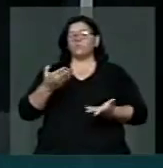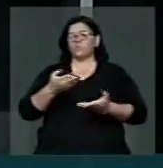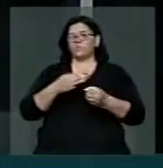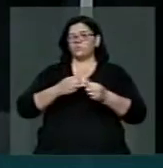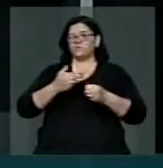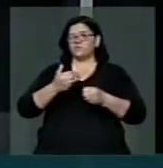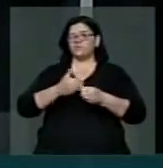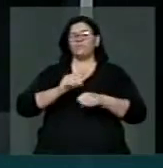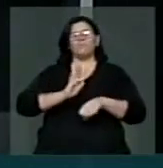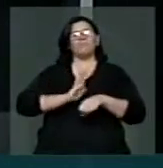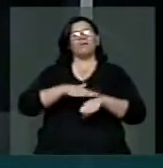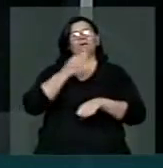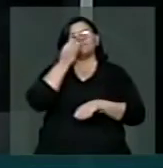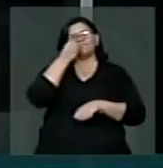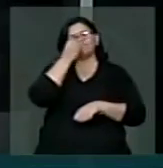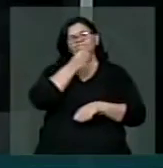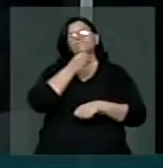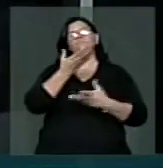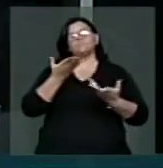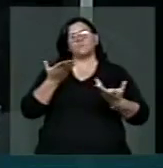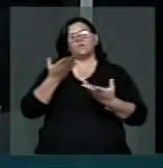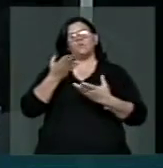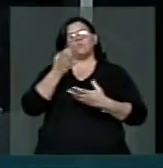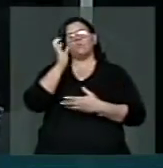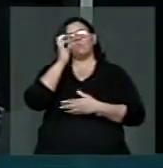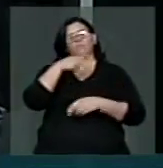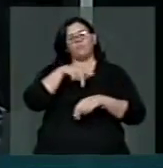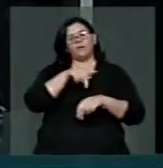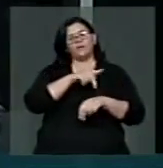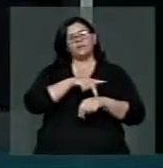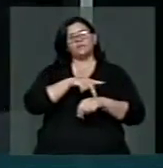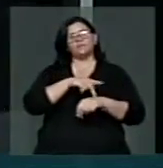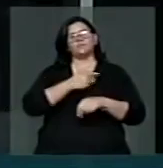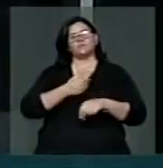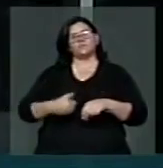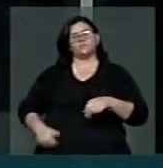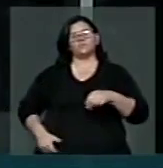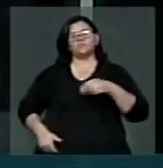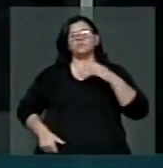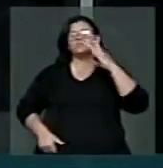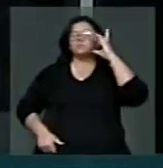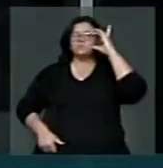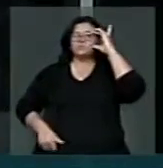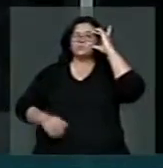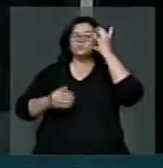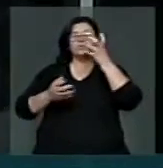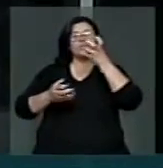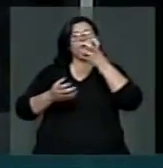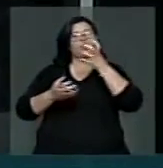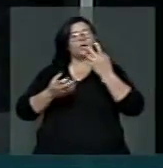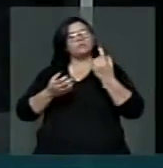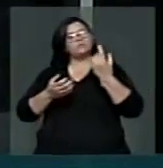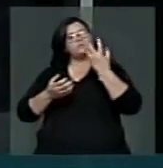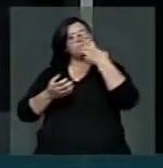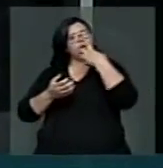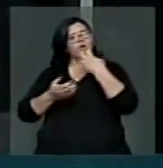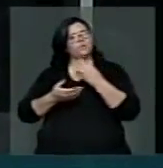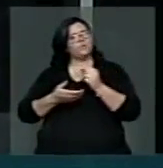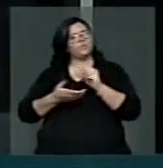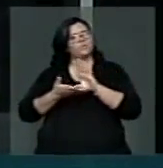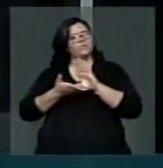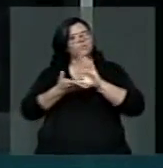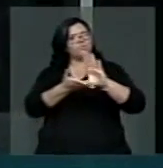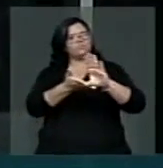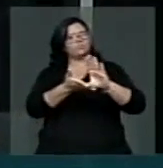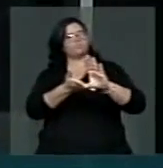a União toma uma decisão séria, importante, de restabelecer recursos e apoio técnico